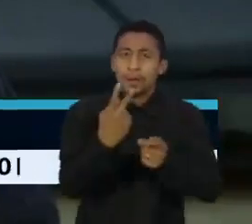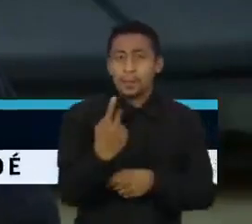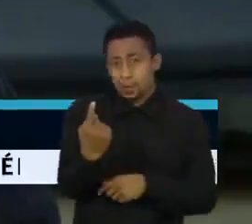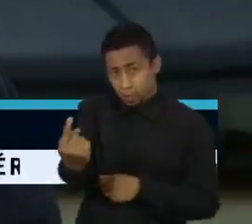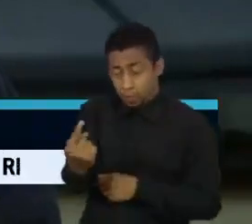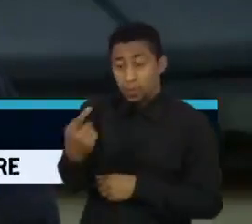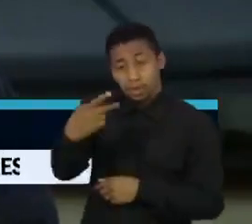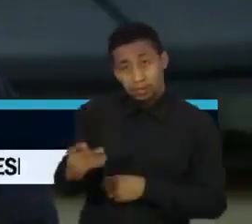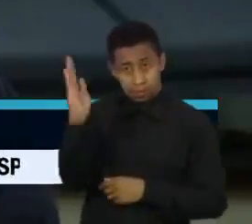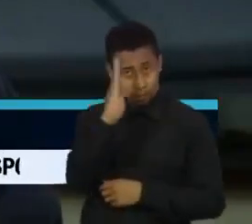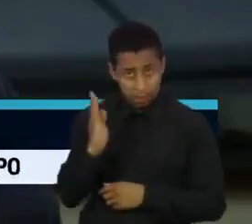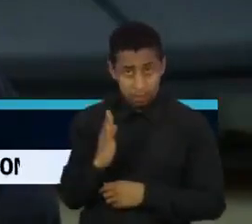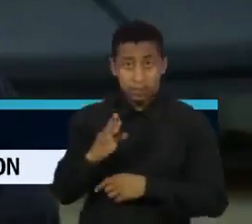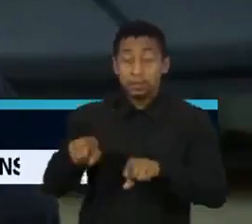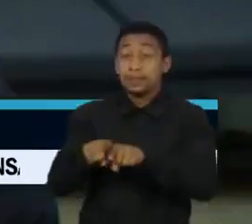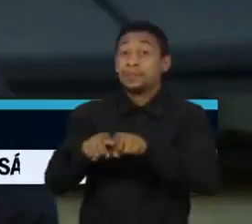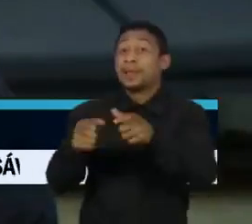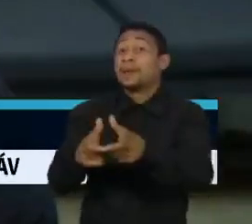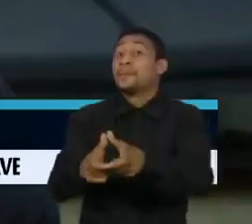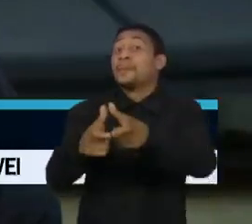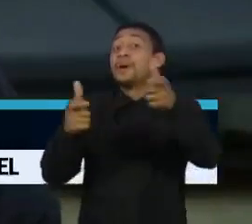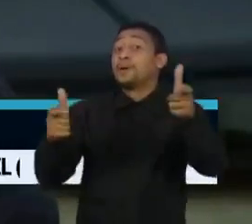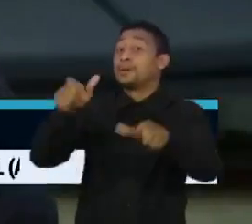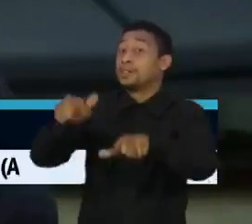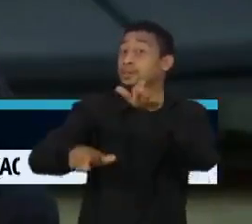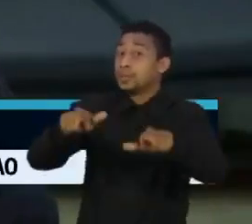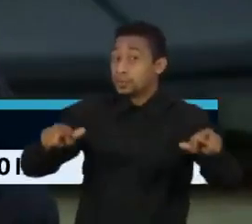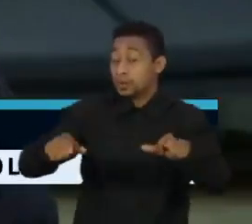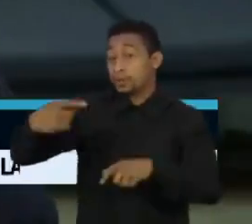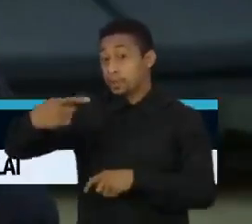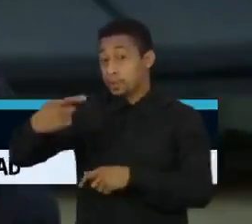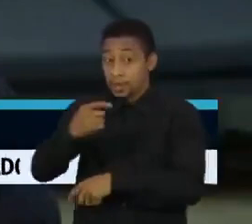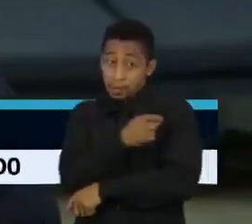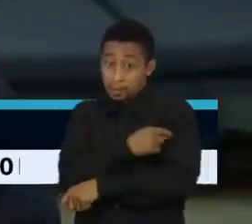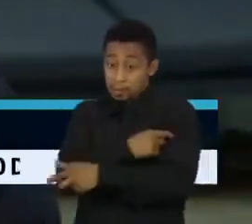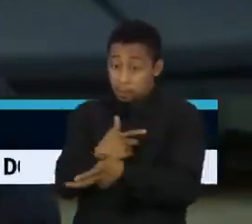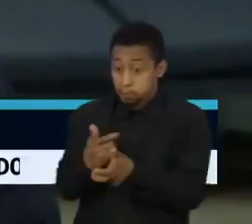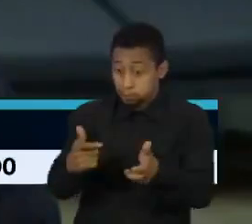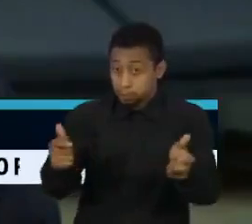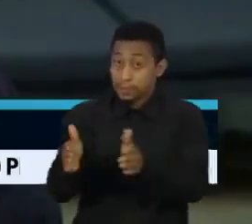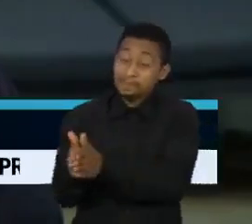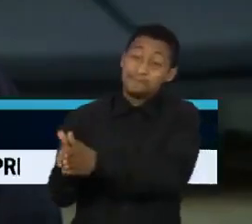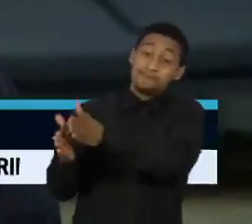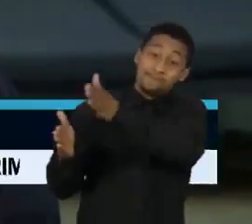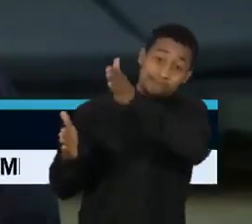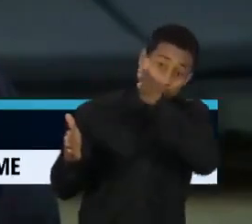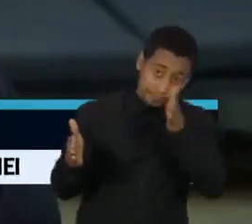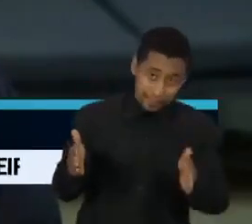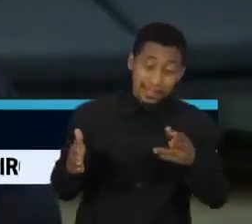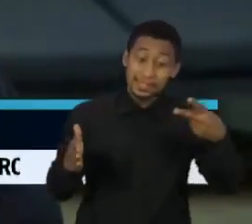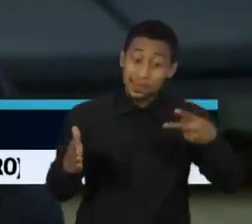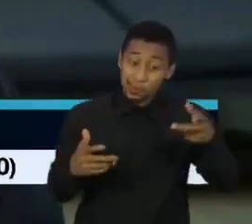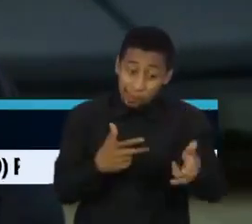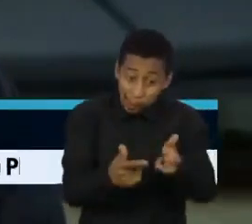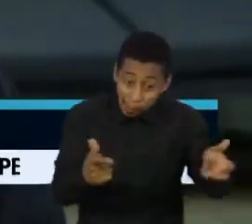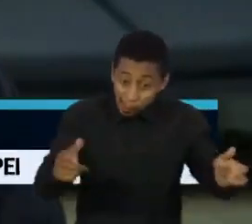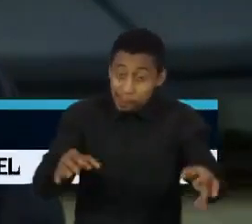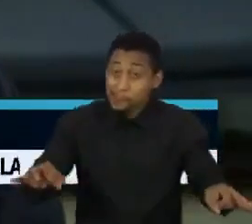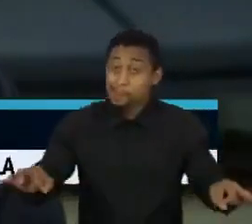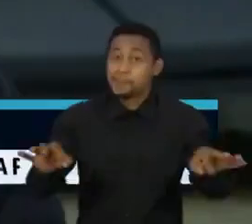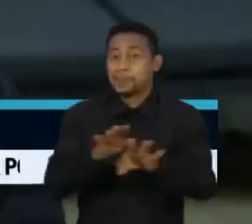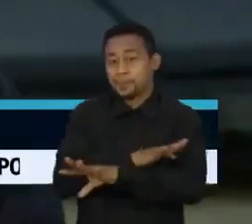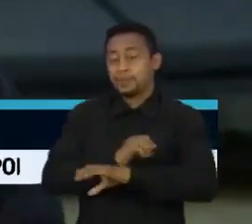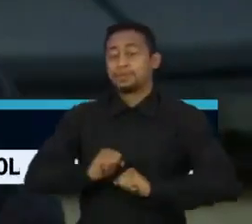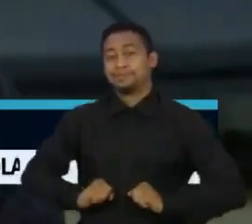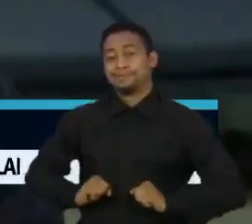brasileira e a grande maioria das pessoas que agora tomou a primeira dose e já teve o tempo de chegar na segunda dose e aí sim ter